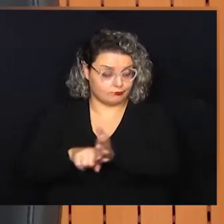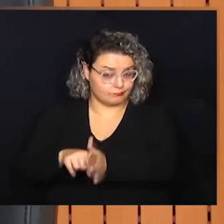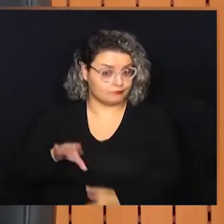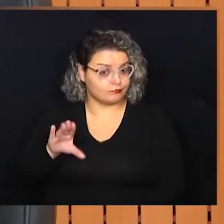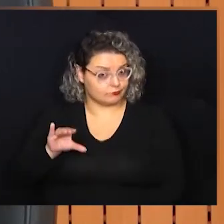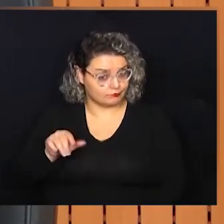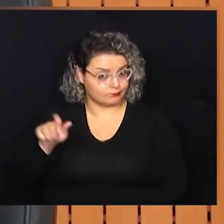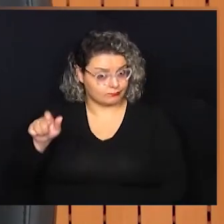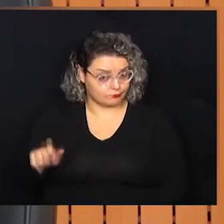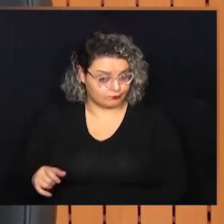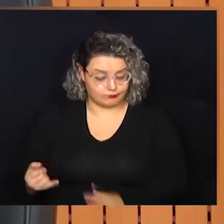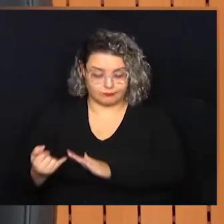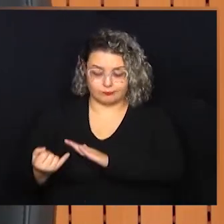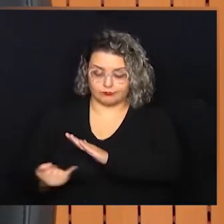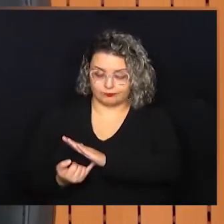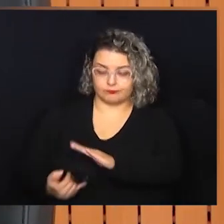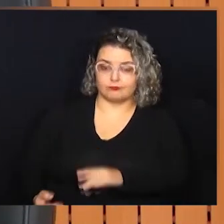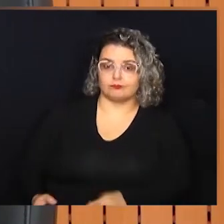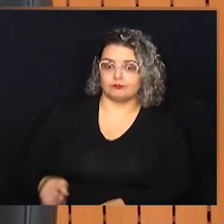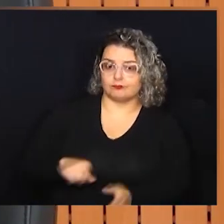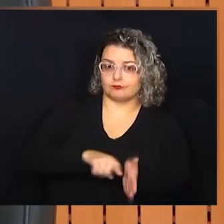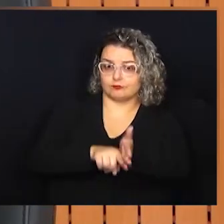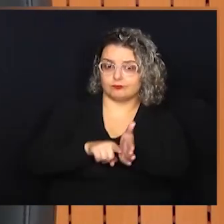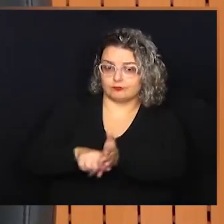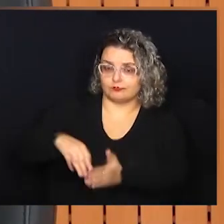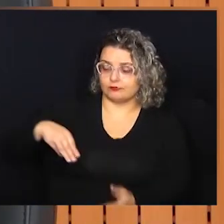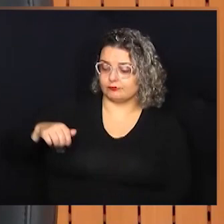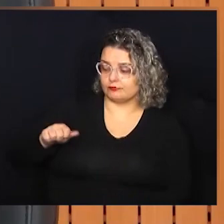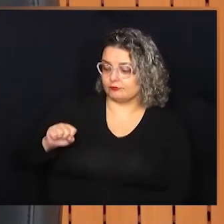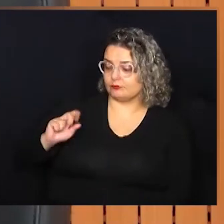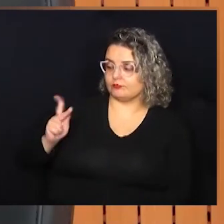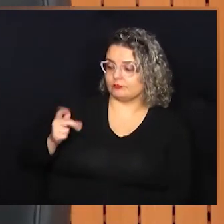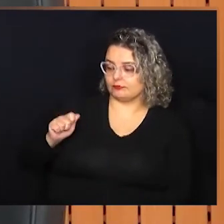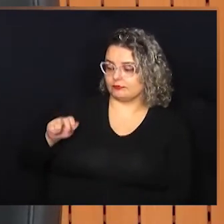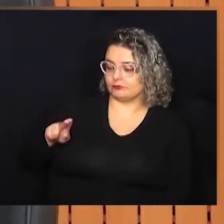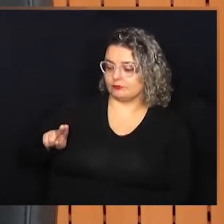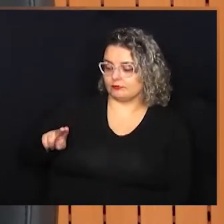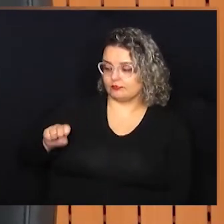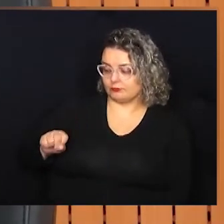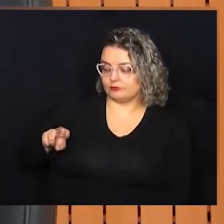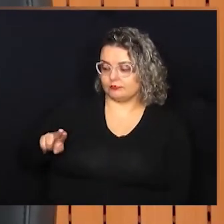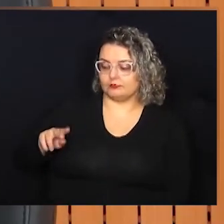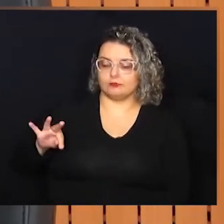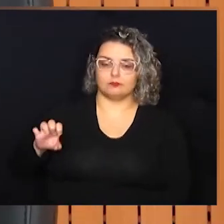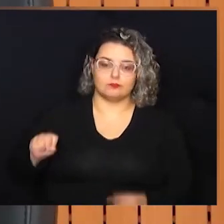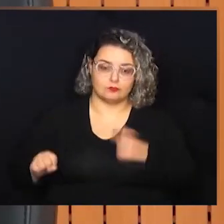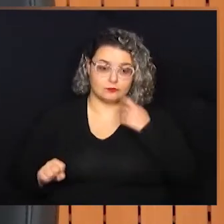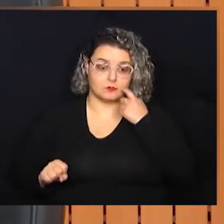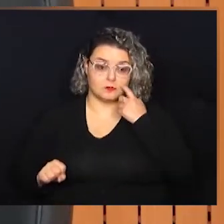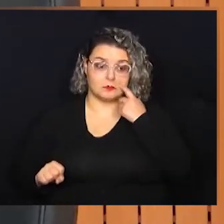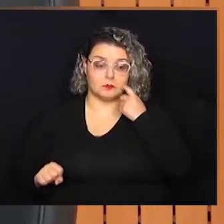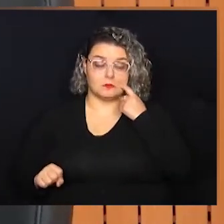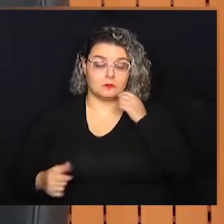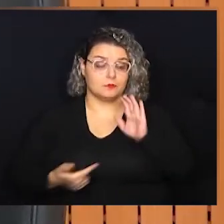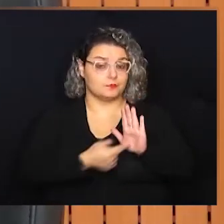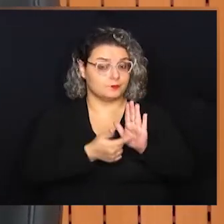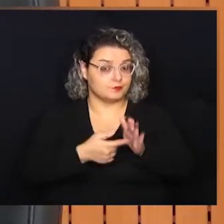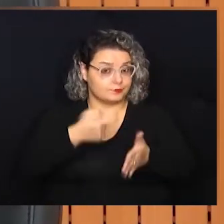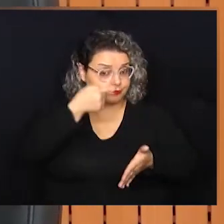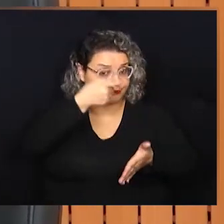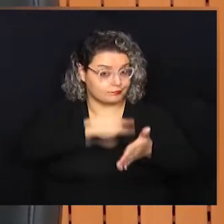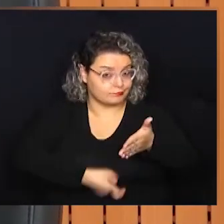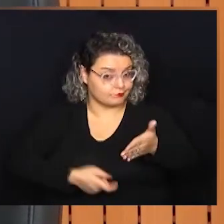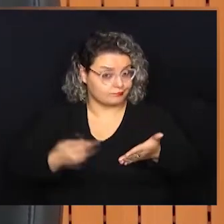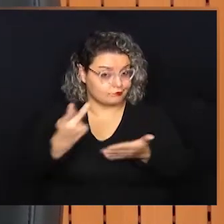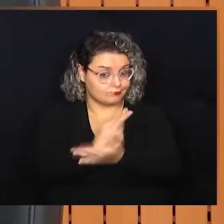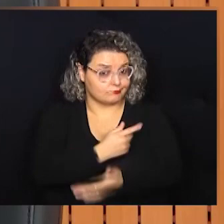estudo de uma cientista no Instituto de Pesquisa de Massachusetts, nos Estados Unidos, que mostrou que a taxa de